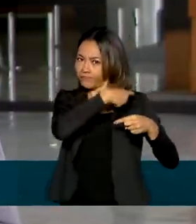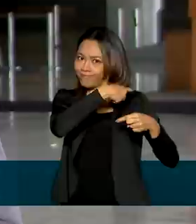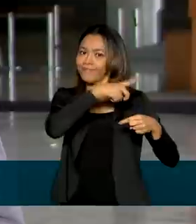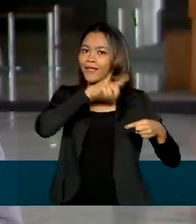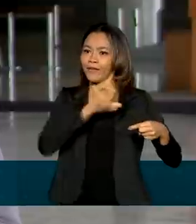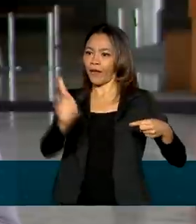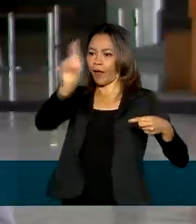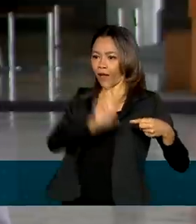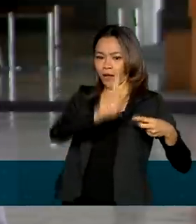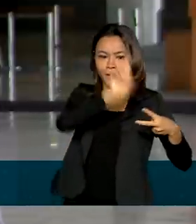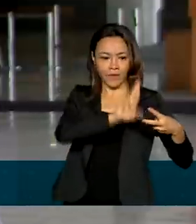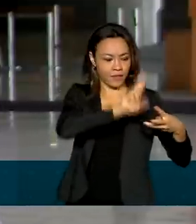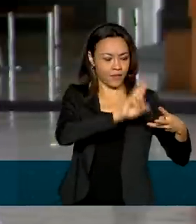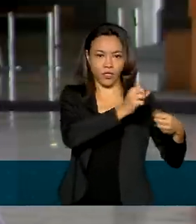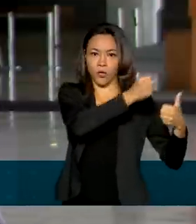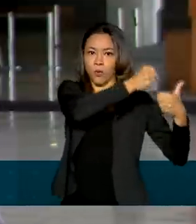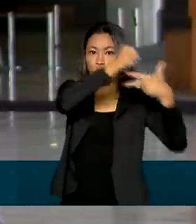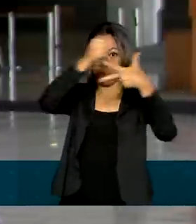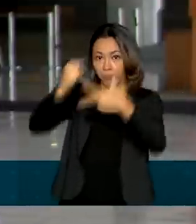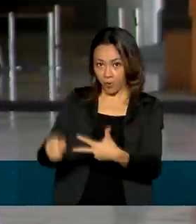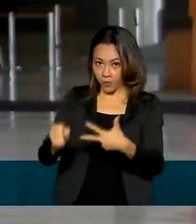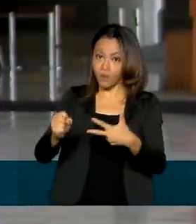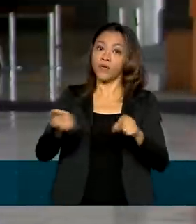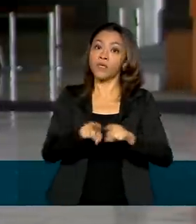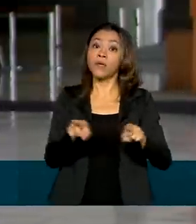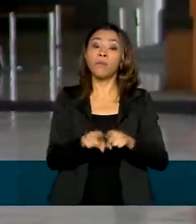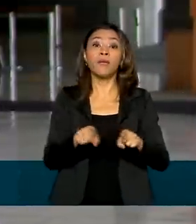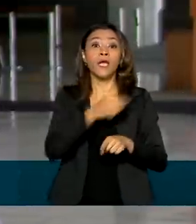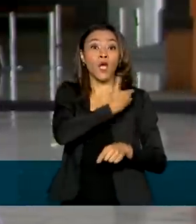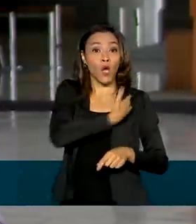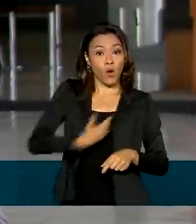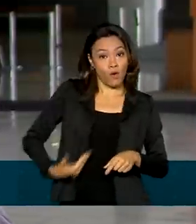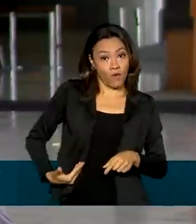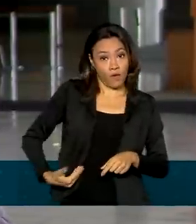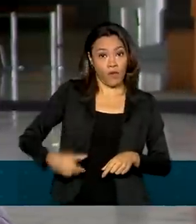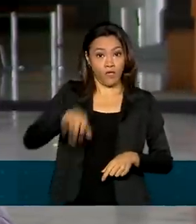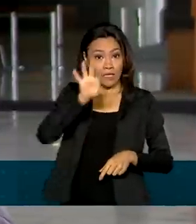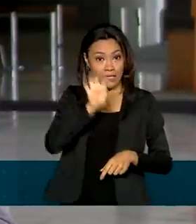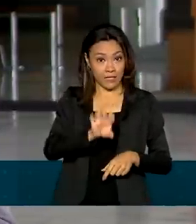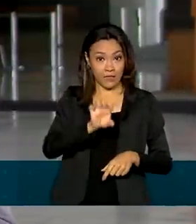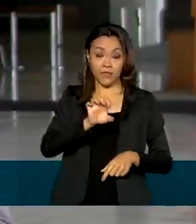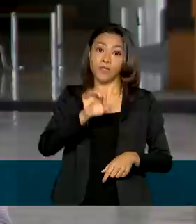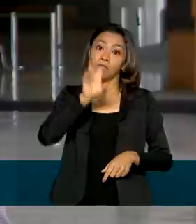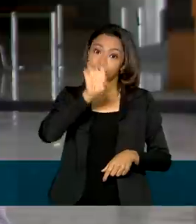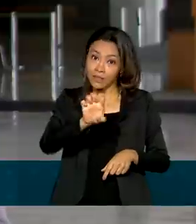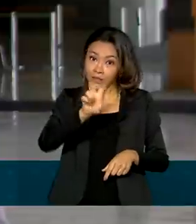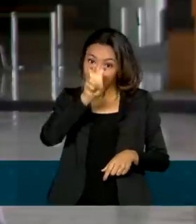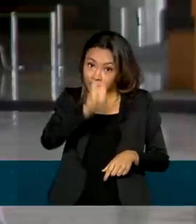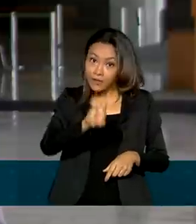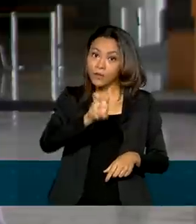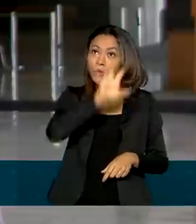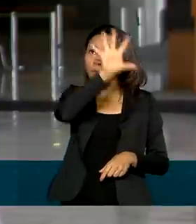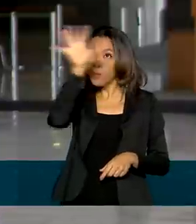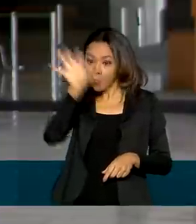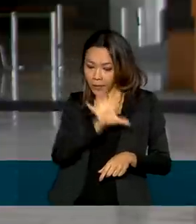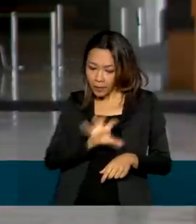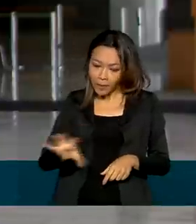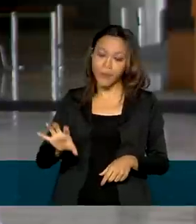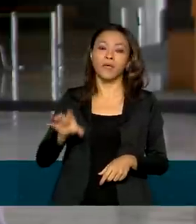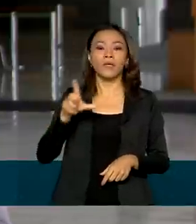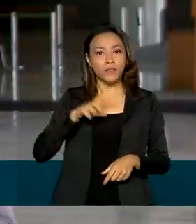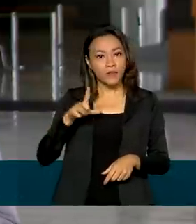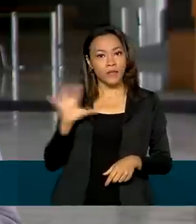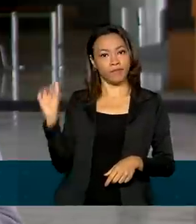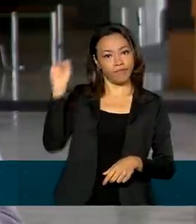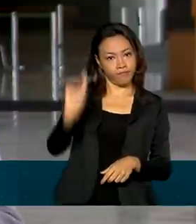representantes dos três poderes e também de governadores de cinco regiões. Além do próprio presidente Jair Bolsonaro, fazem parte desse grupo ministros